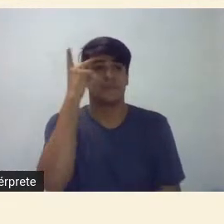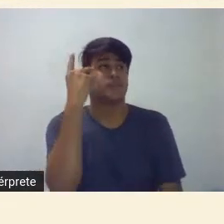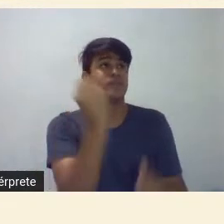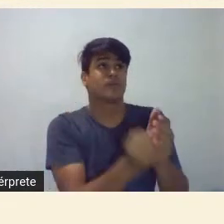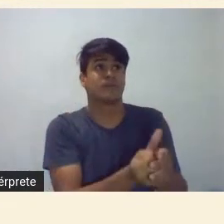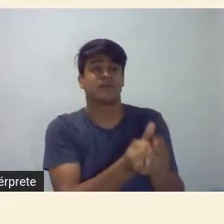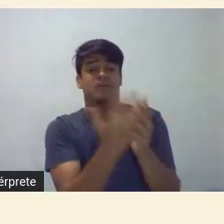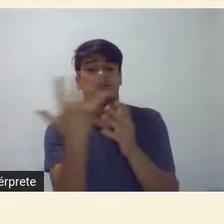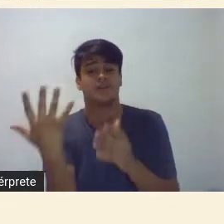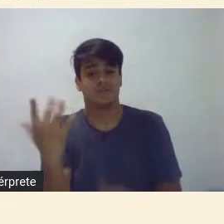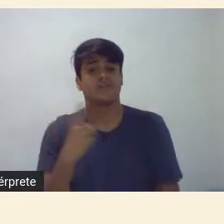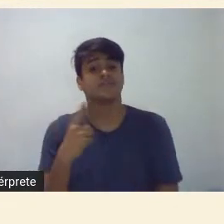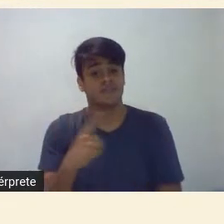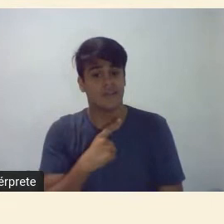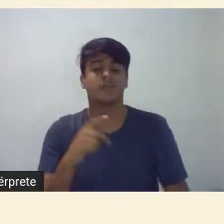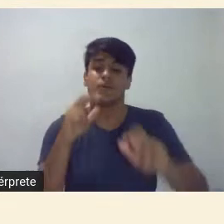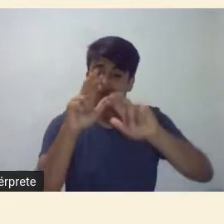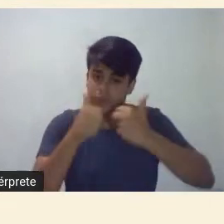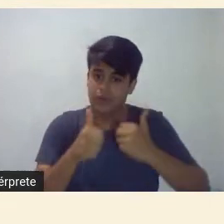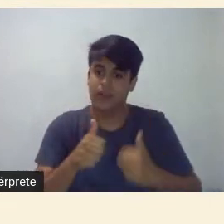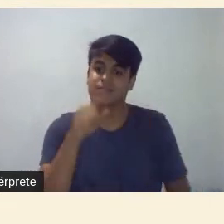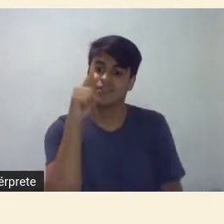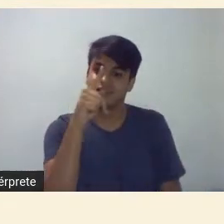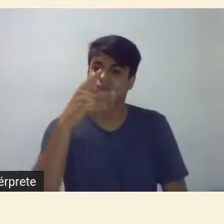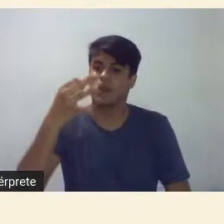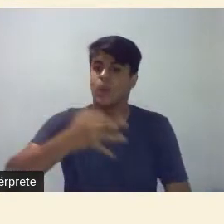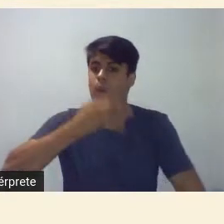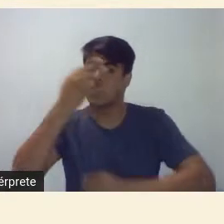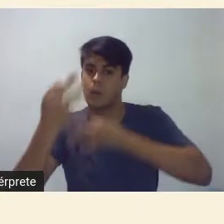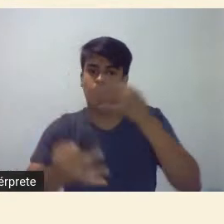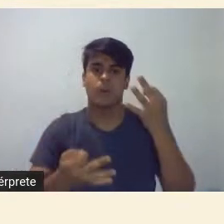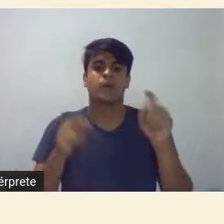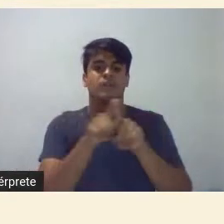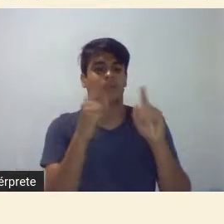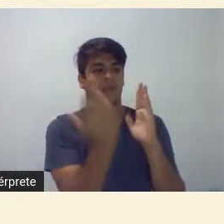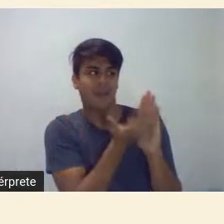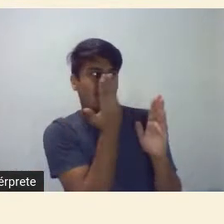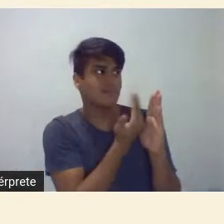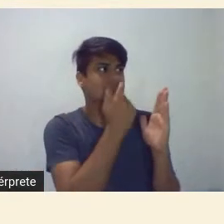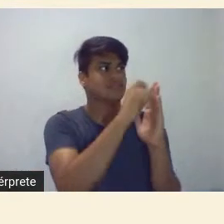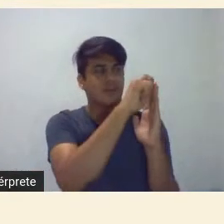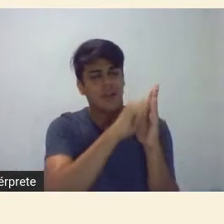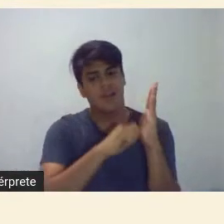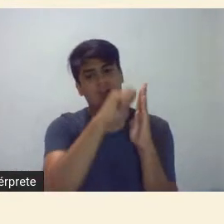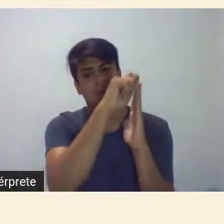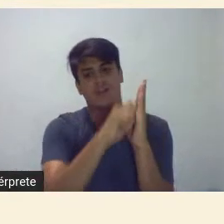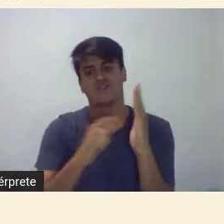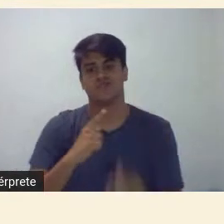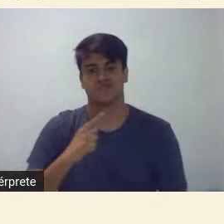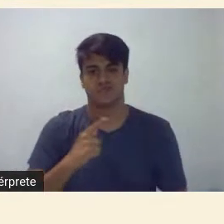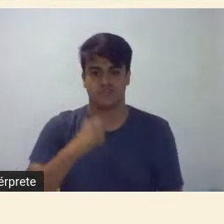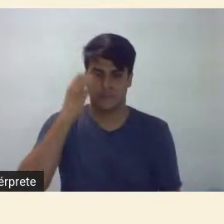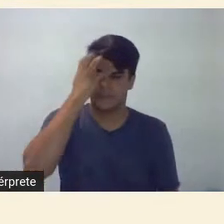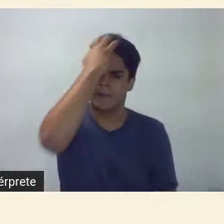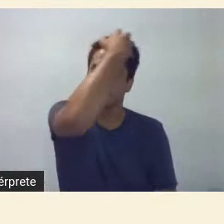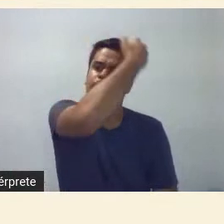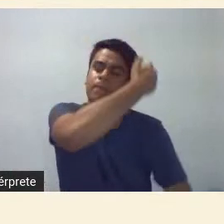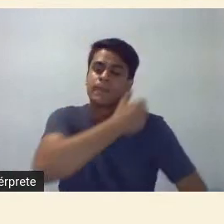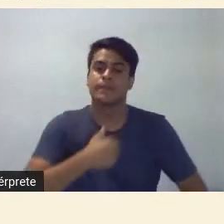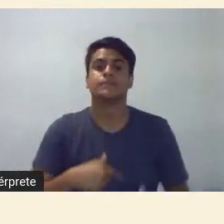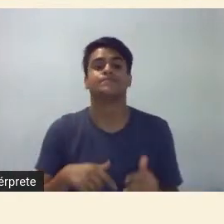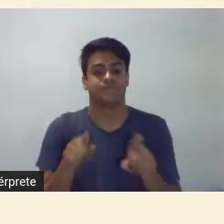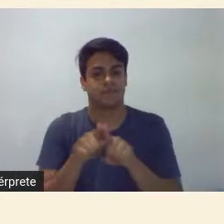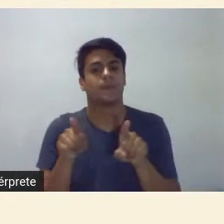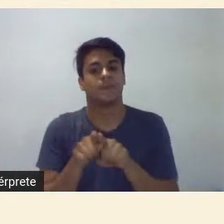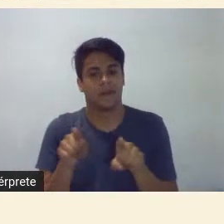por causa justamente do que ele falava e escrevia na revista de antropofagia que teve também uma duração